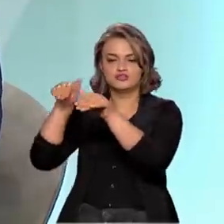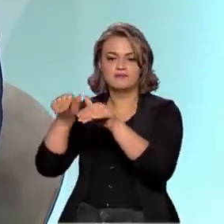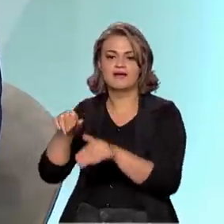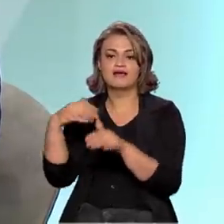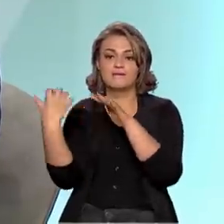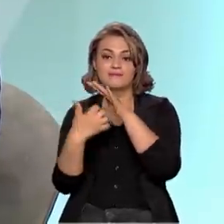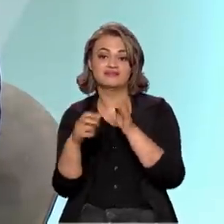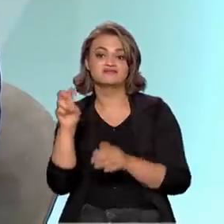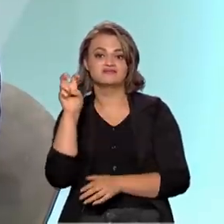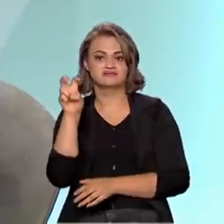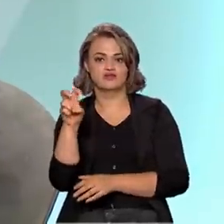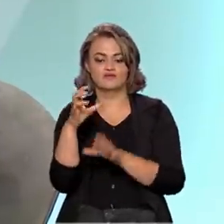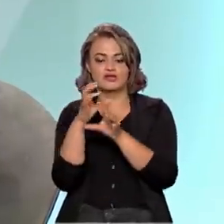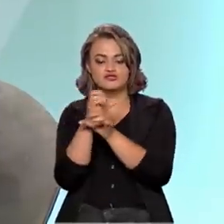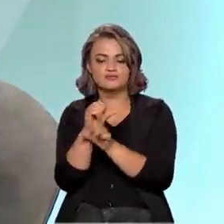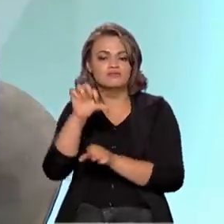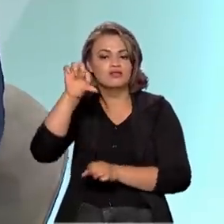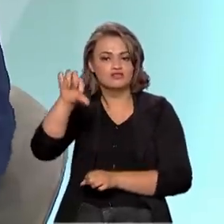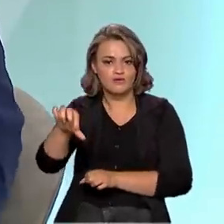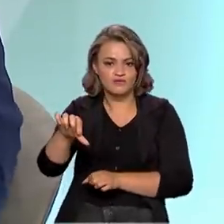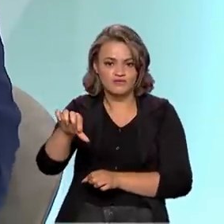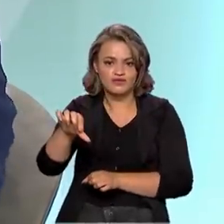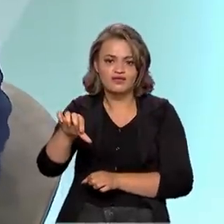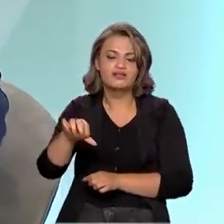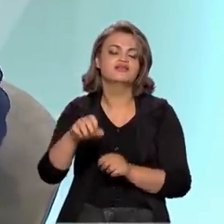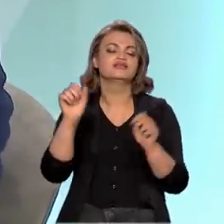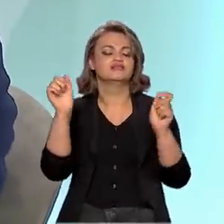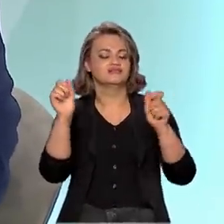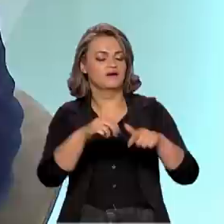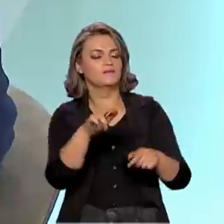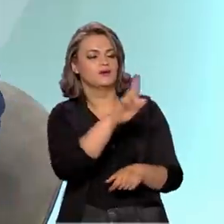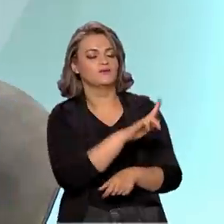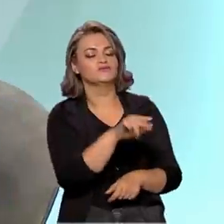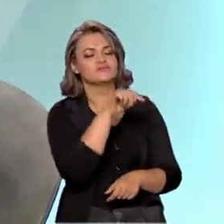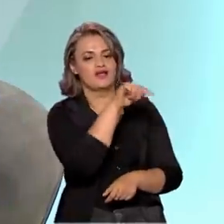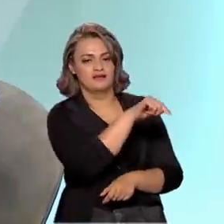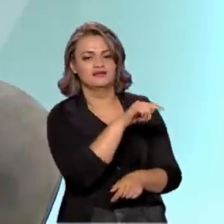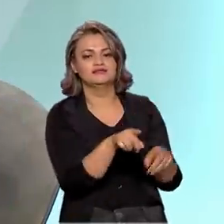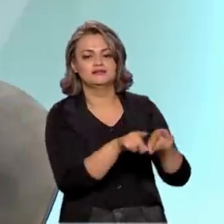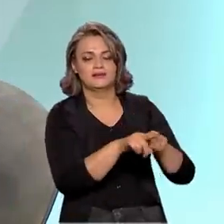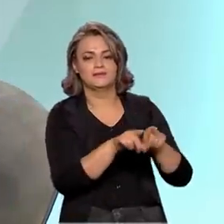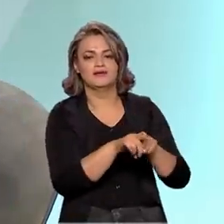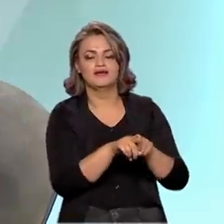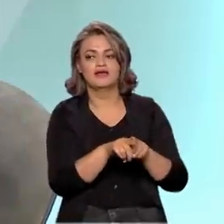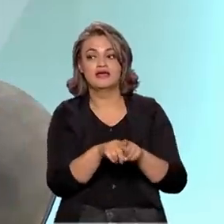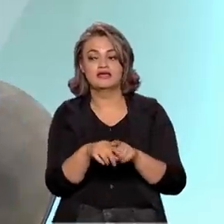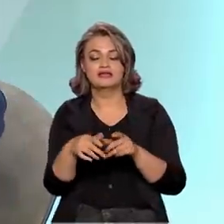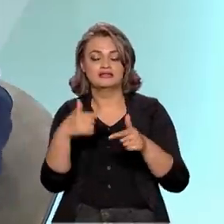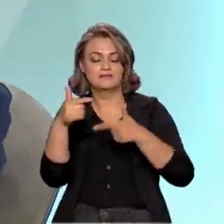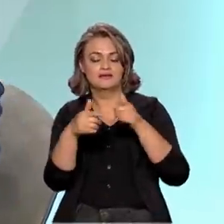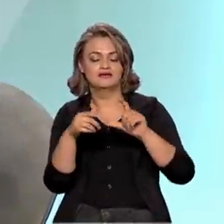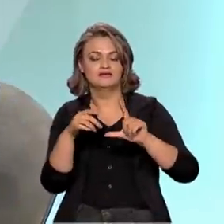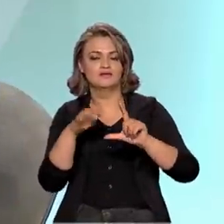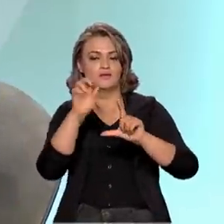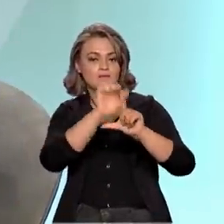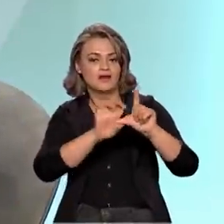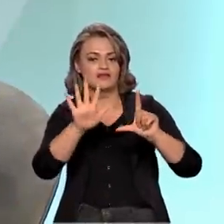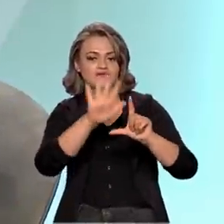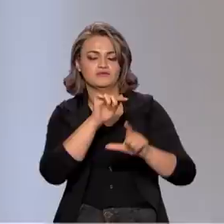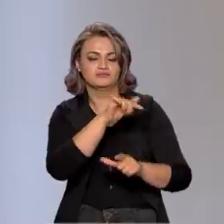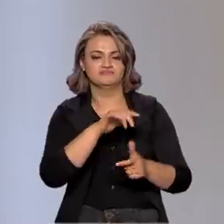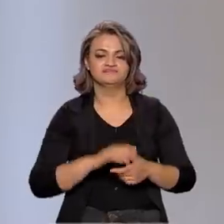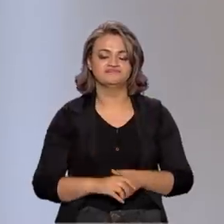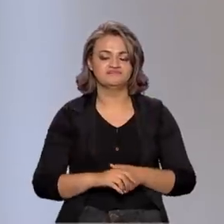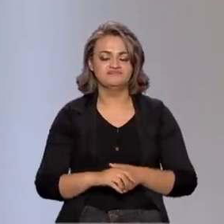para compor nove empresas inicialmente que vão poder operar a partir de plataformas instaladas dentro do centro. Vamos